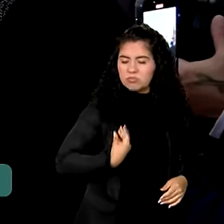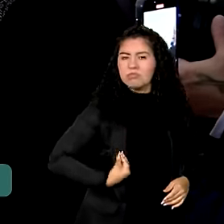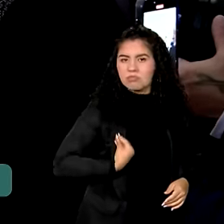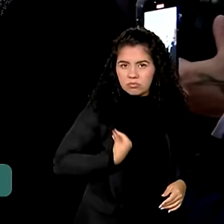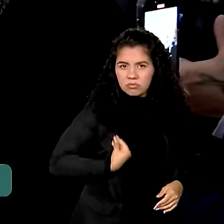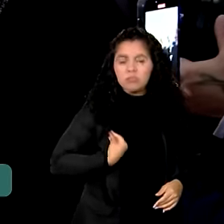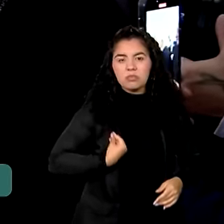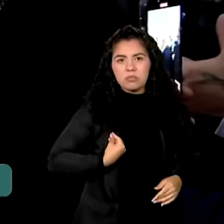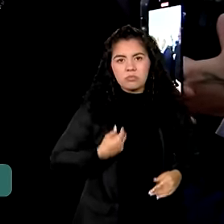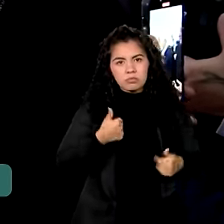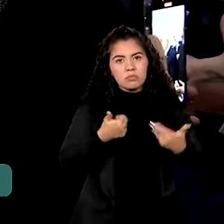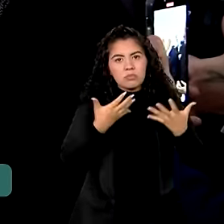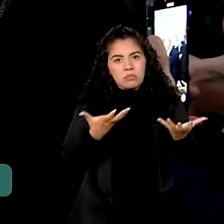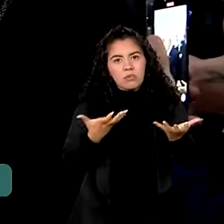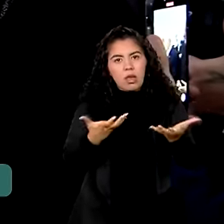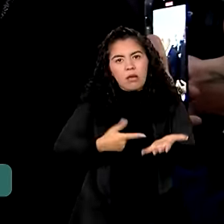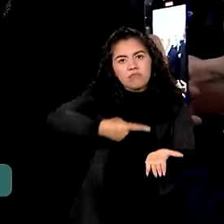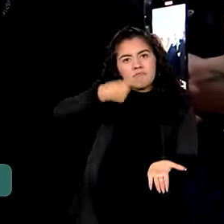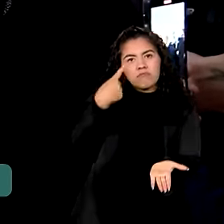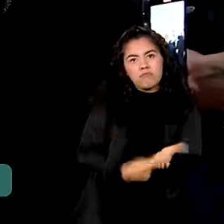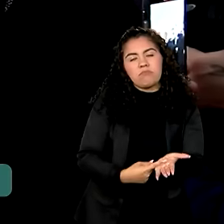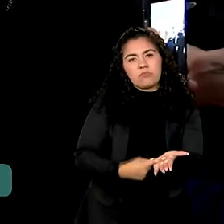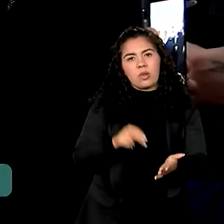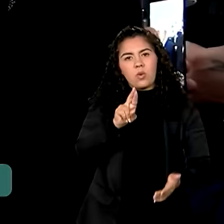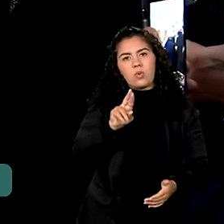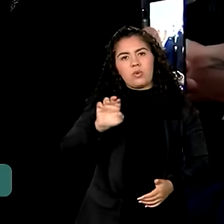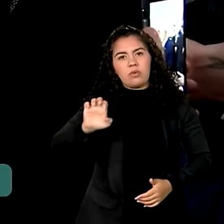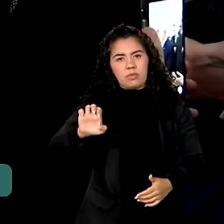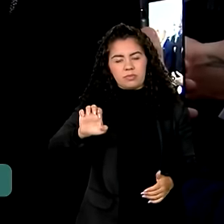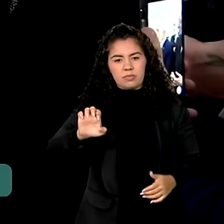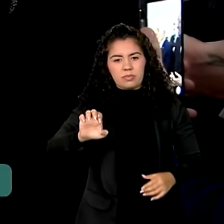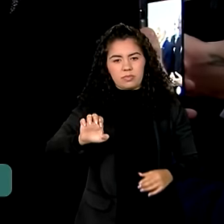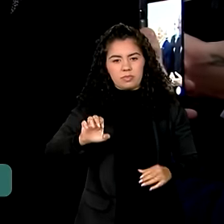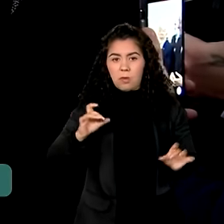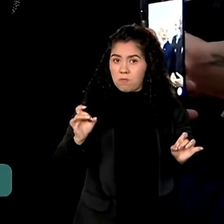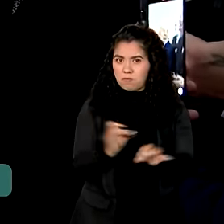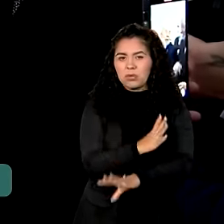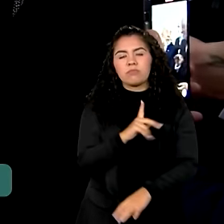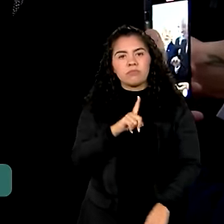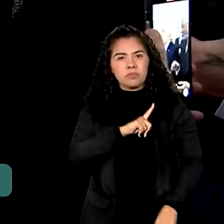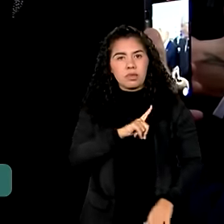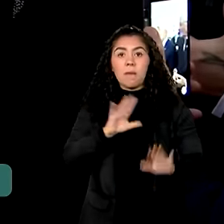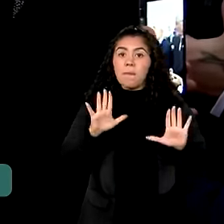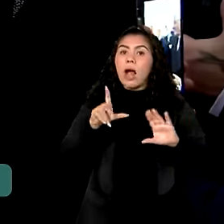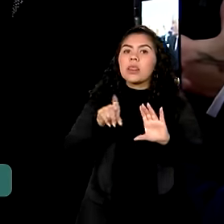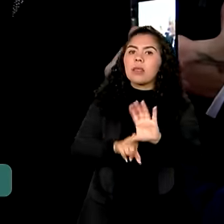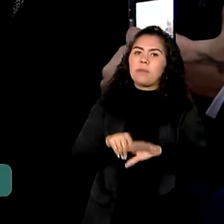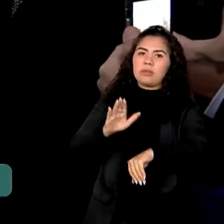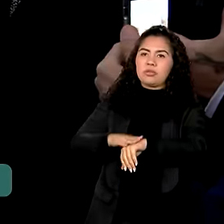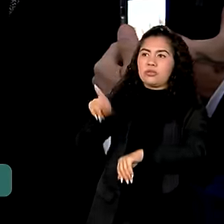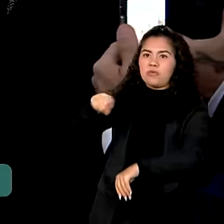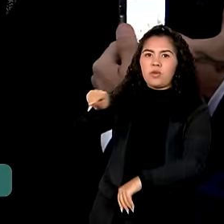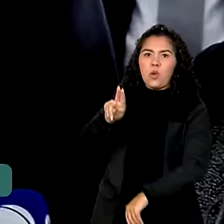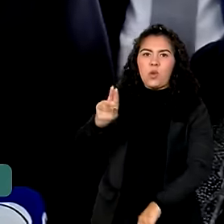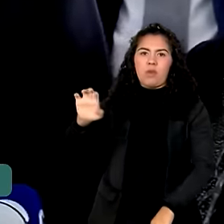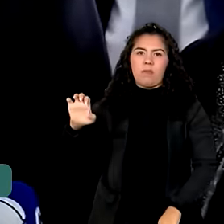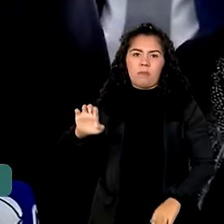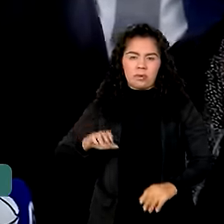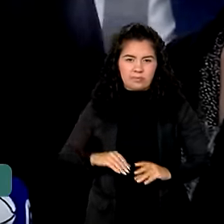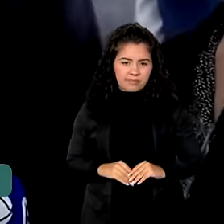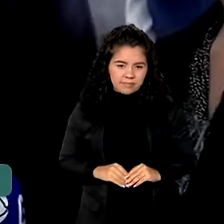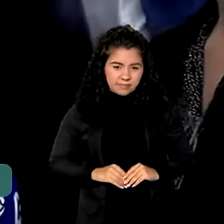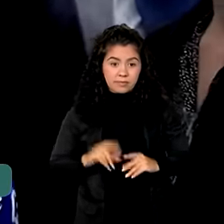de fazer um acordo com a União Europeia. prontos a fazer um acordo com a União Agora depende dos europeus. depende da Lula.